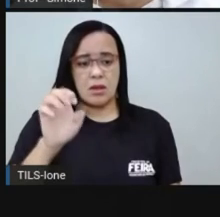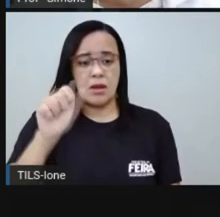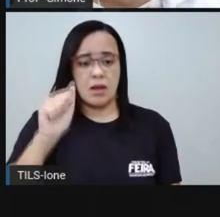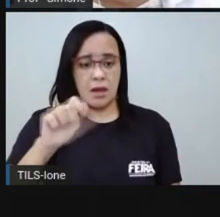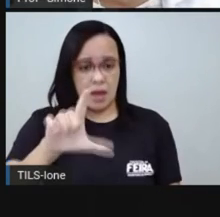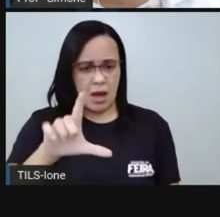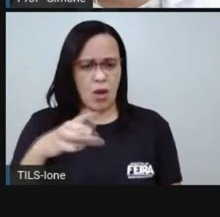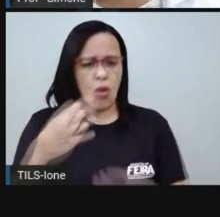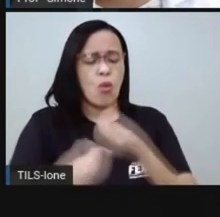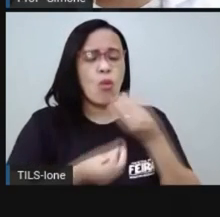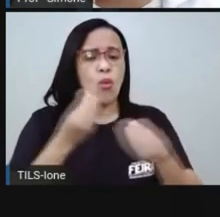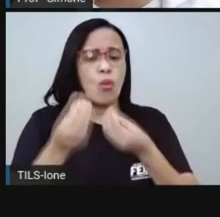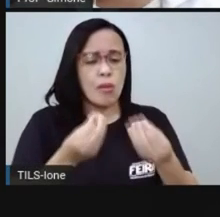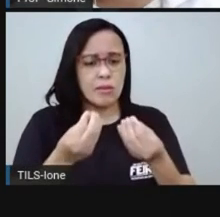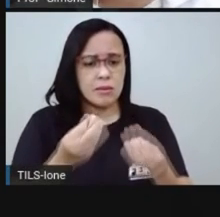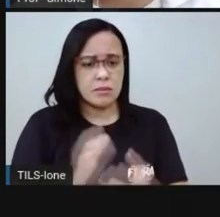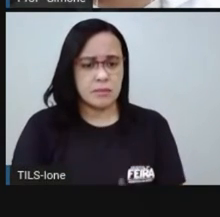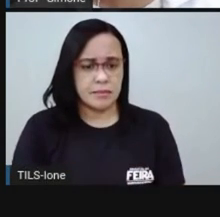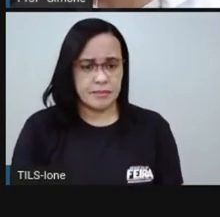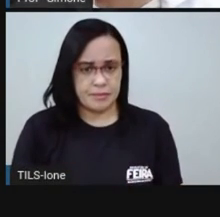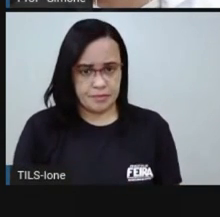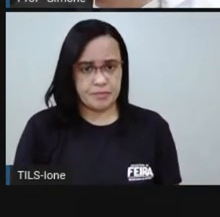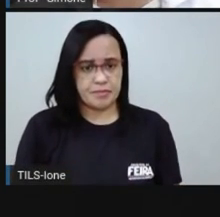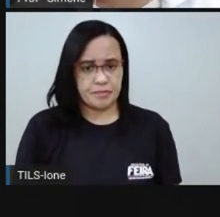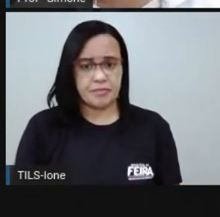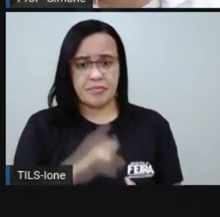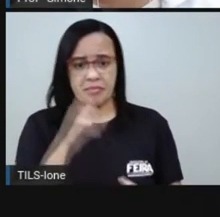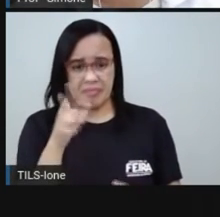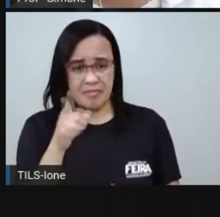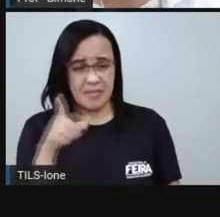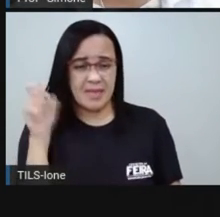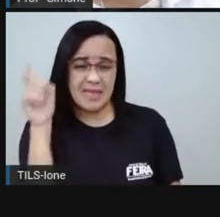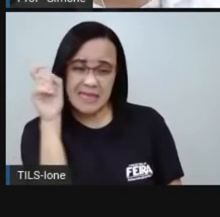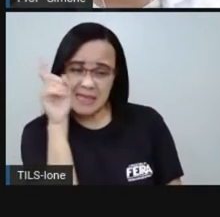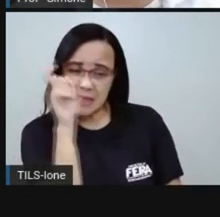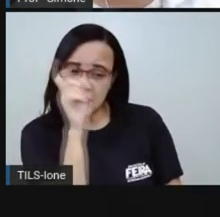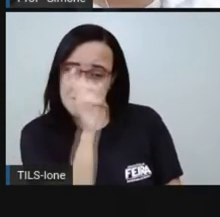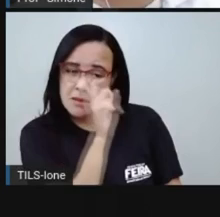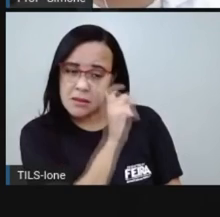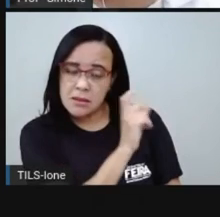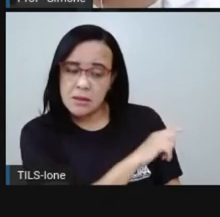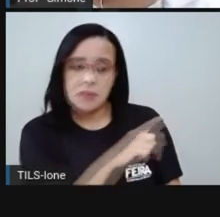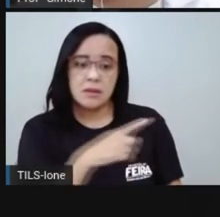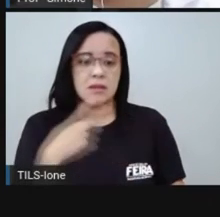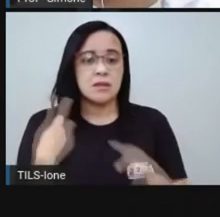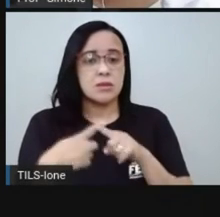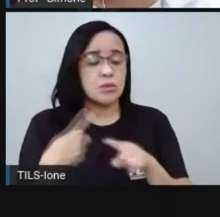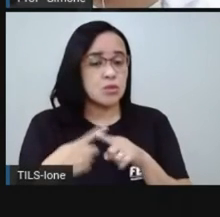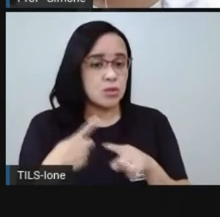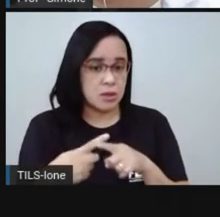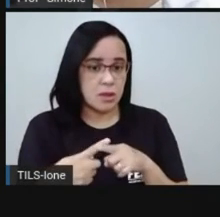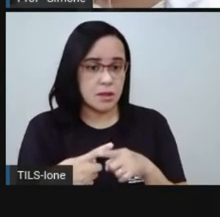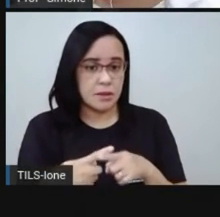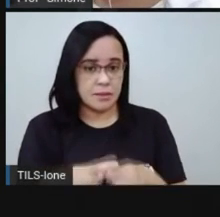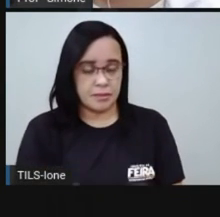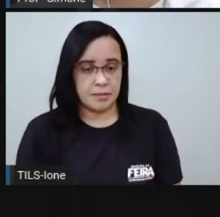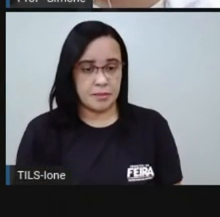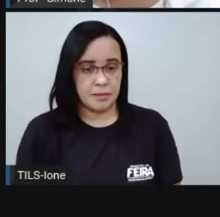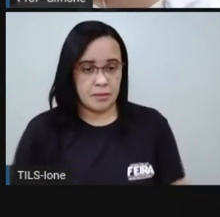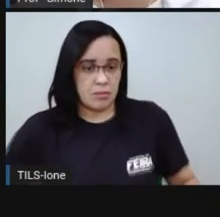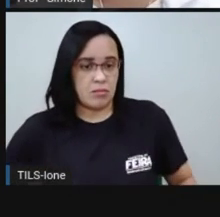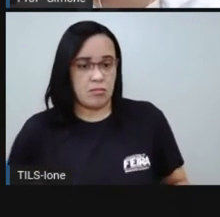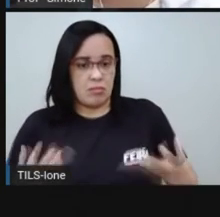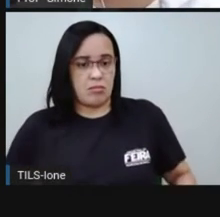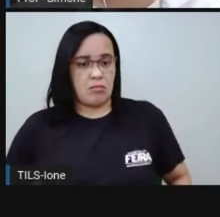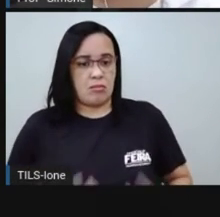quem acabou com essa crise econômica e que permitiu um sossego e um alívio para os bolsos dos